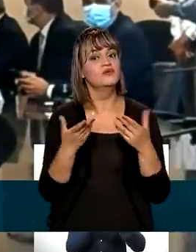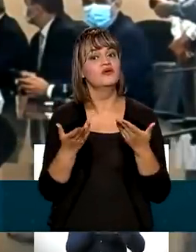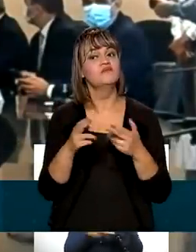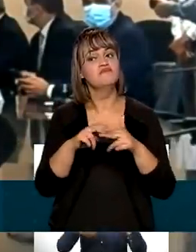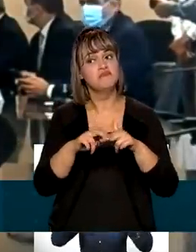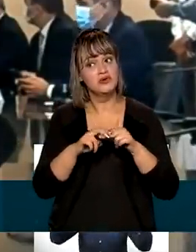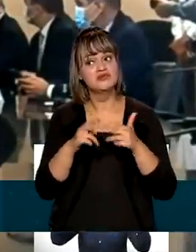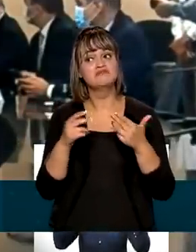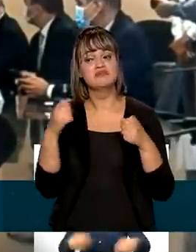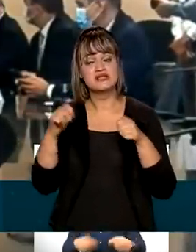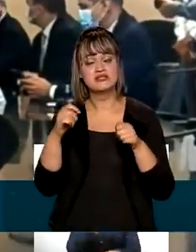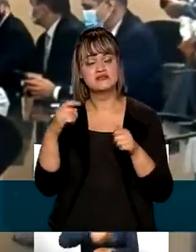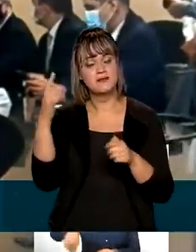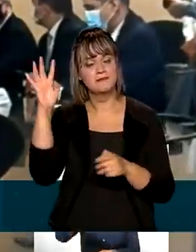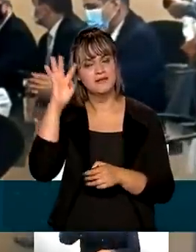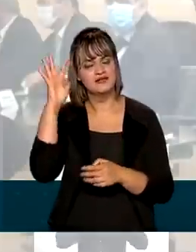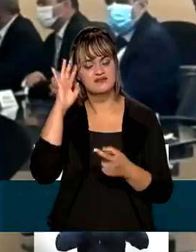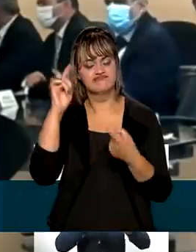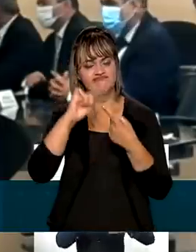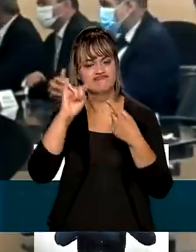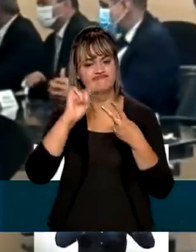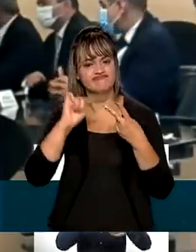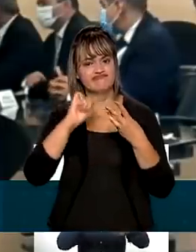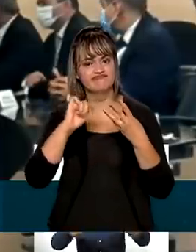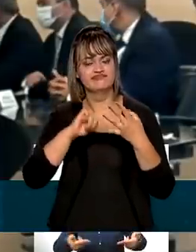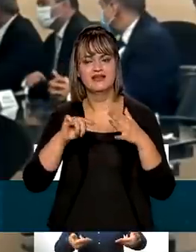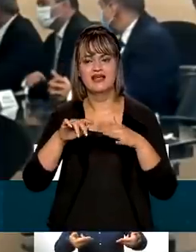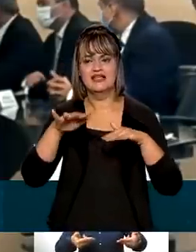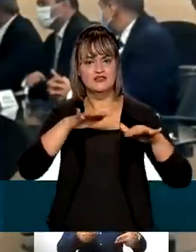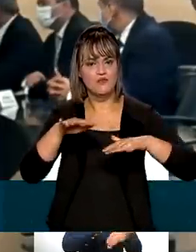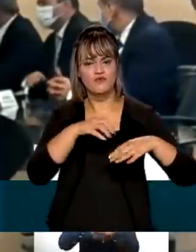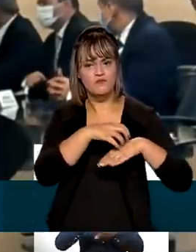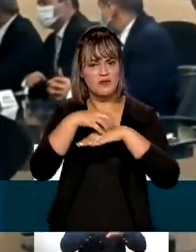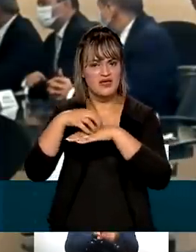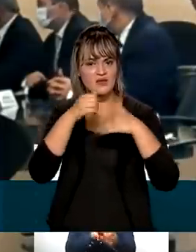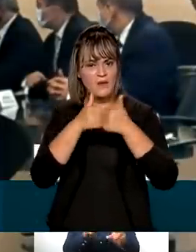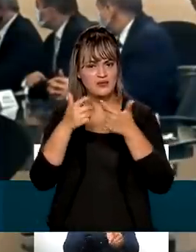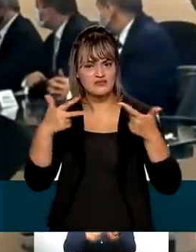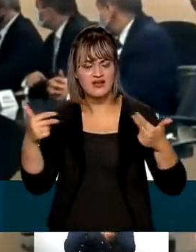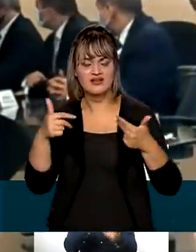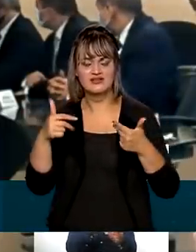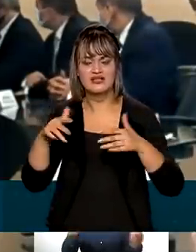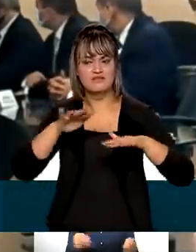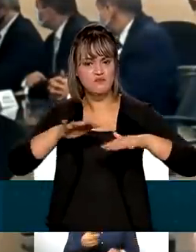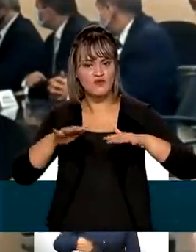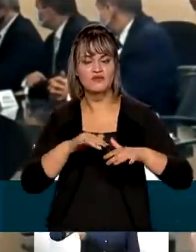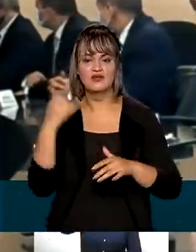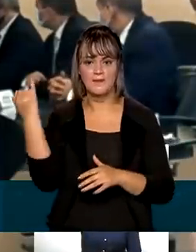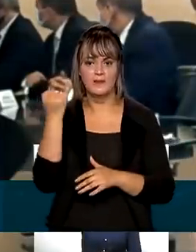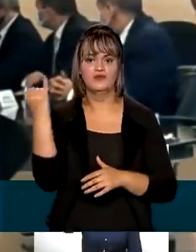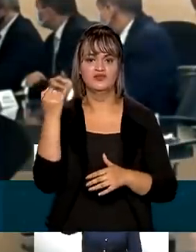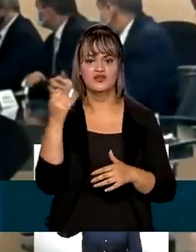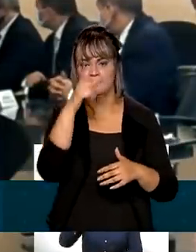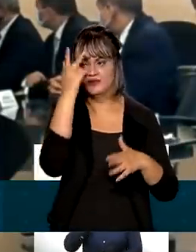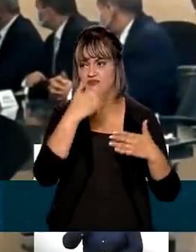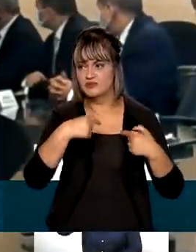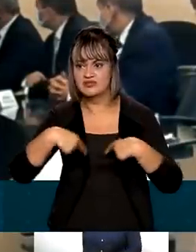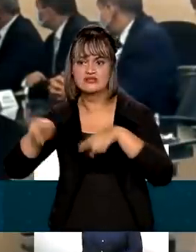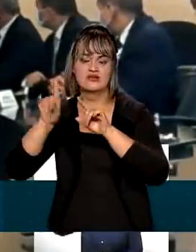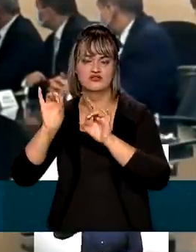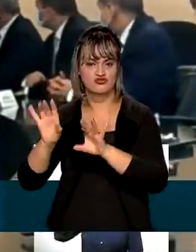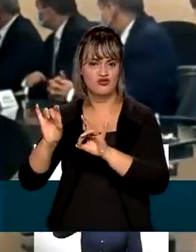ser levado em consideração. A questão da mobilidade é transversal, não é apenas o deslocamento das pessoas,